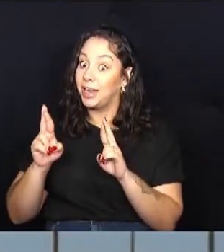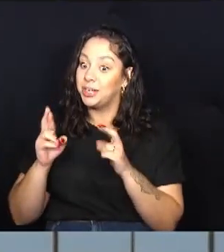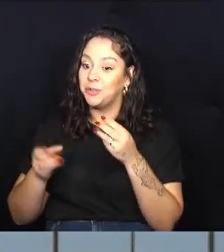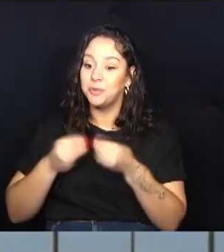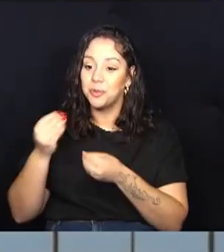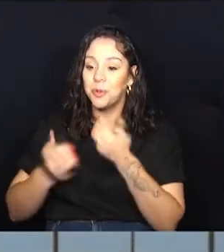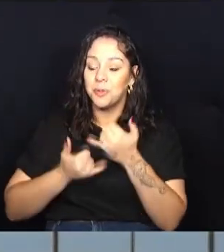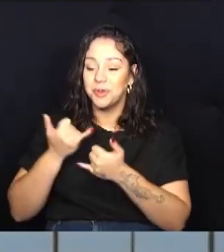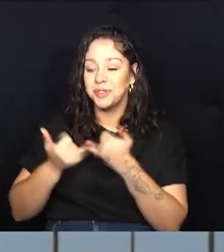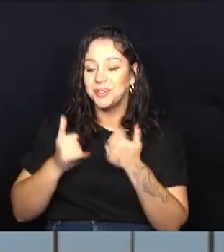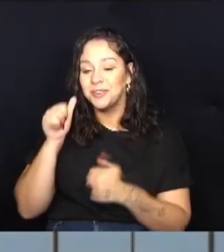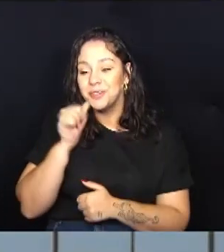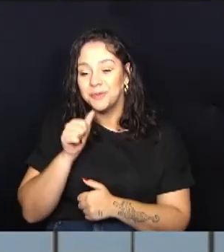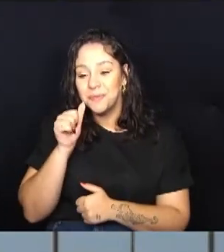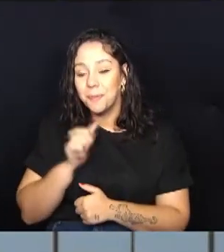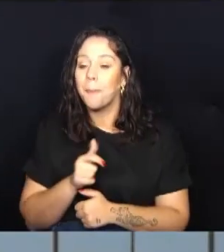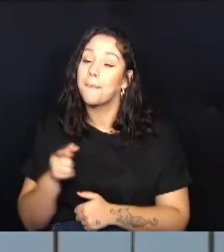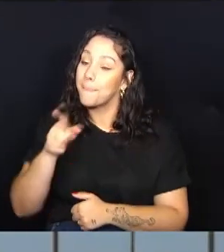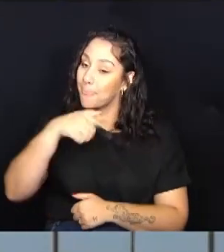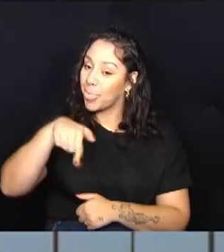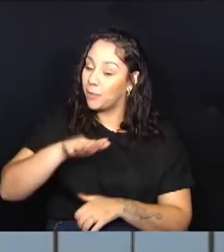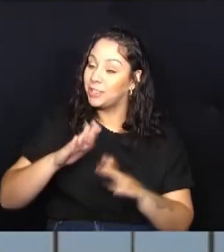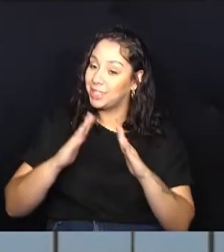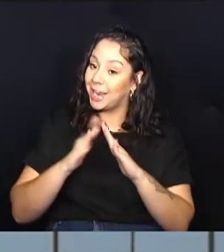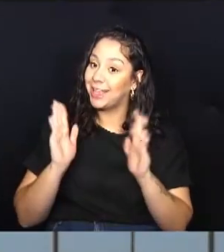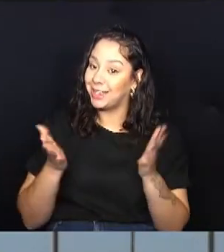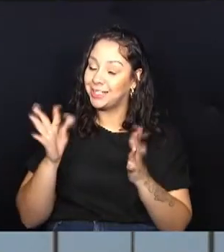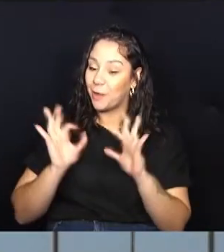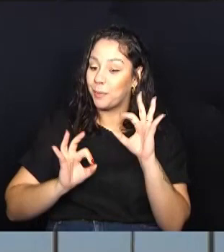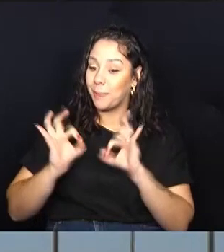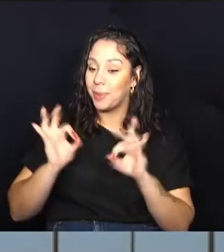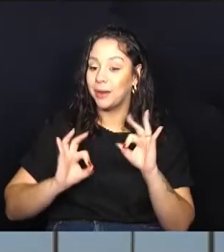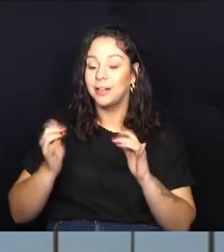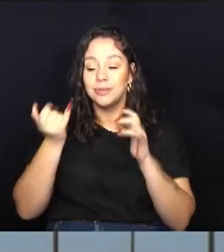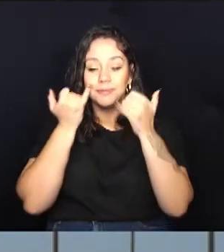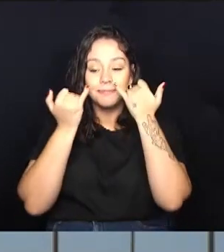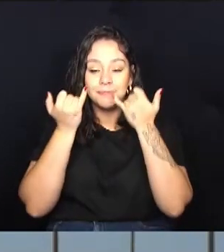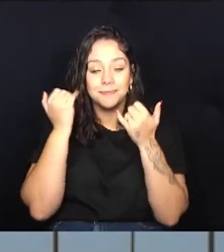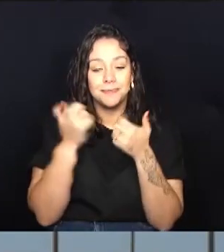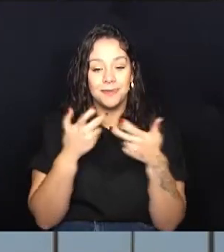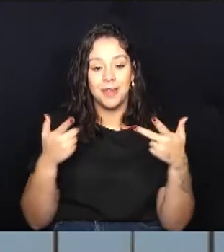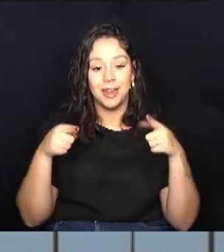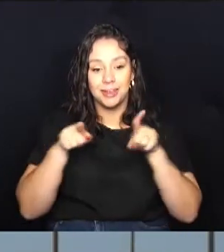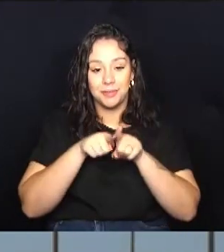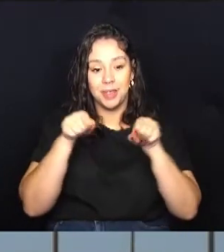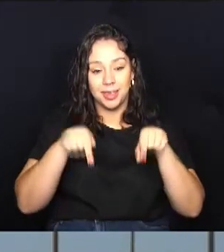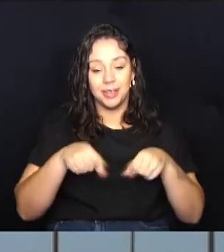feminino aí, será que você em casa já está se preparando? E muitas notícias da Metrópole também.